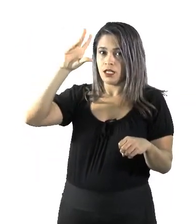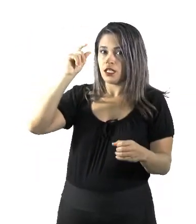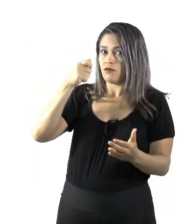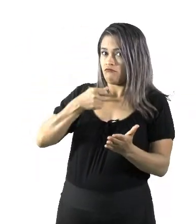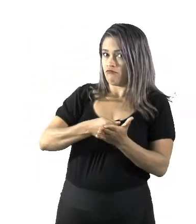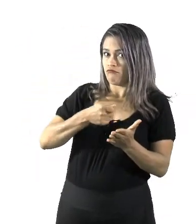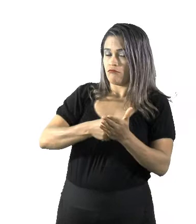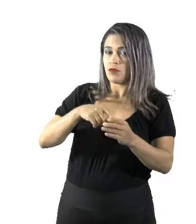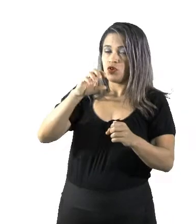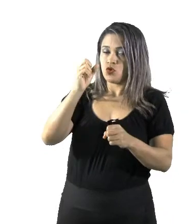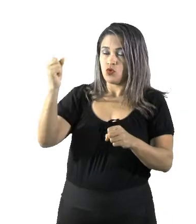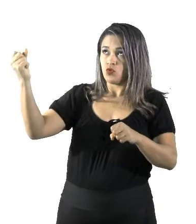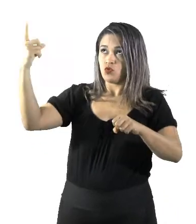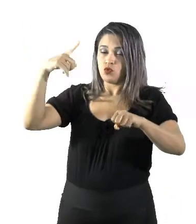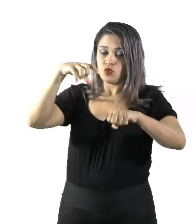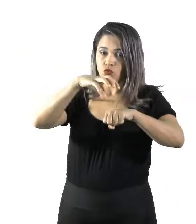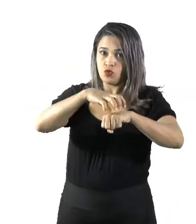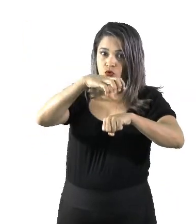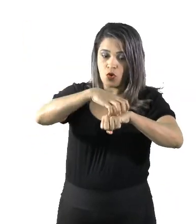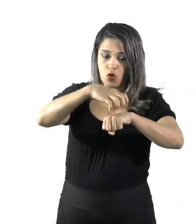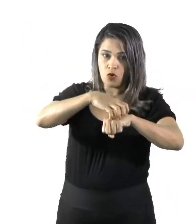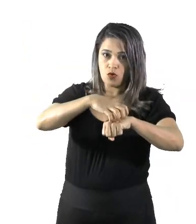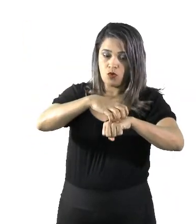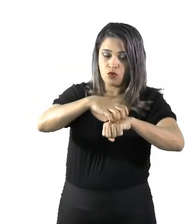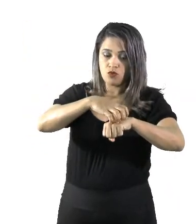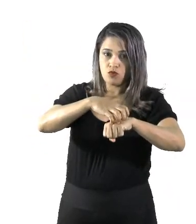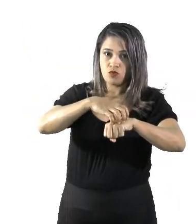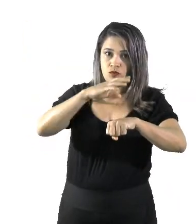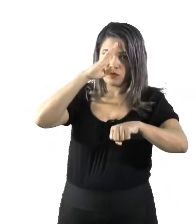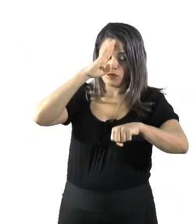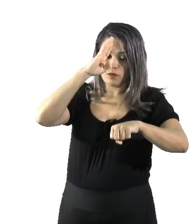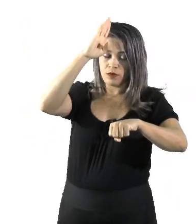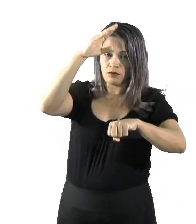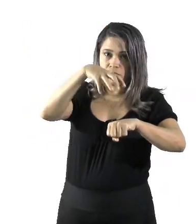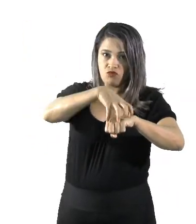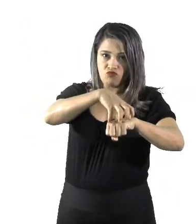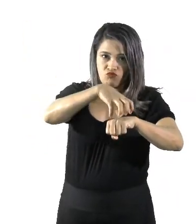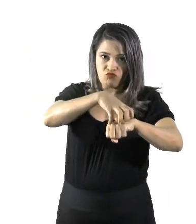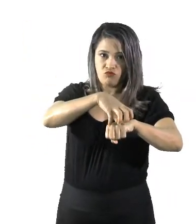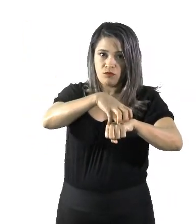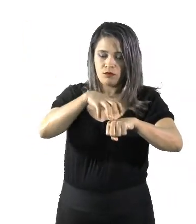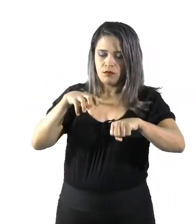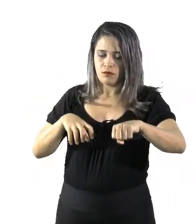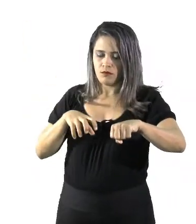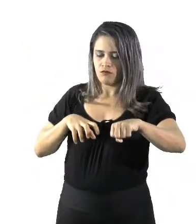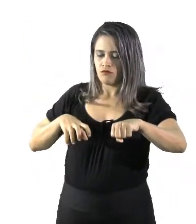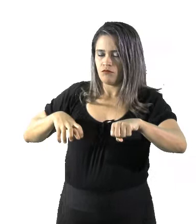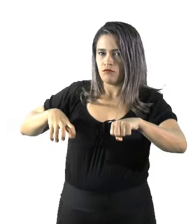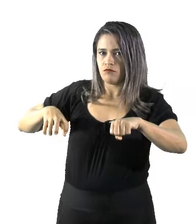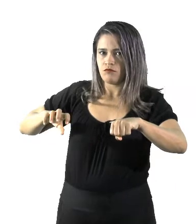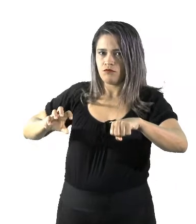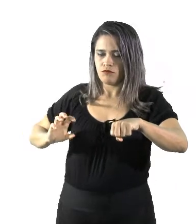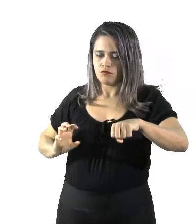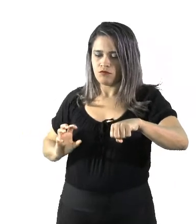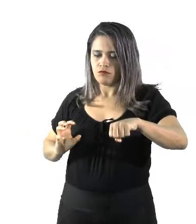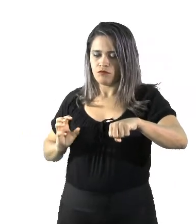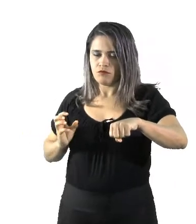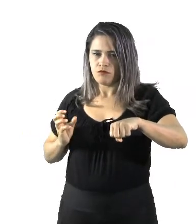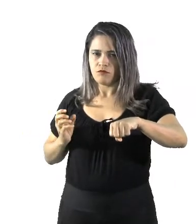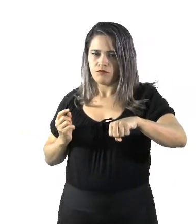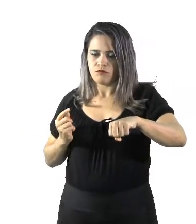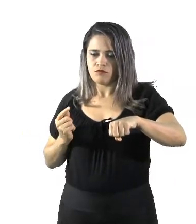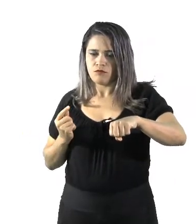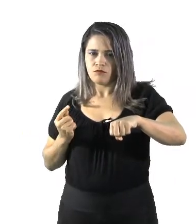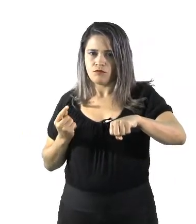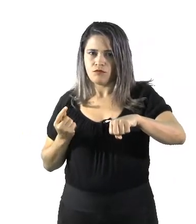o centro do universo e que os outros corpos celestes giravam em torno do Sol. Lembra do geocentrismo? A Terra